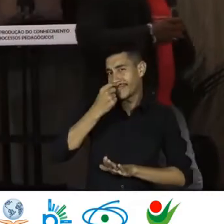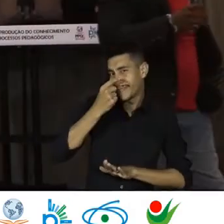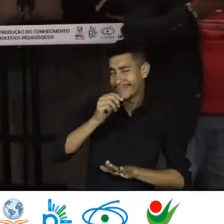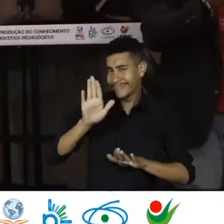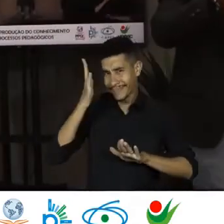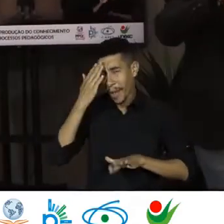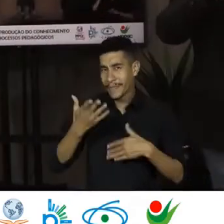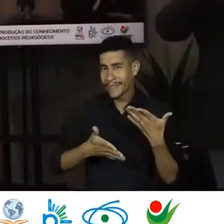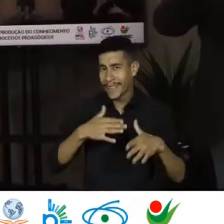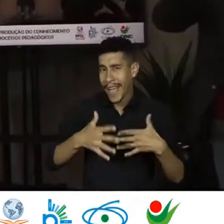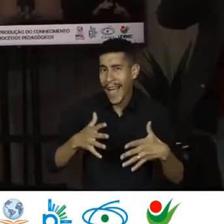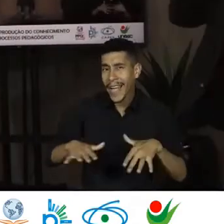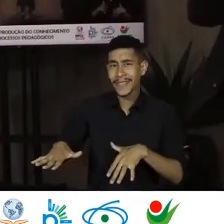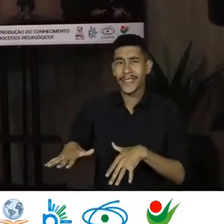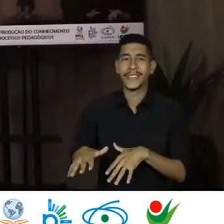vezes